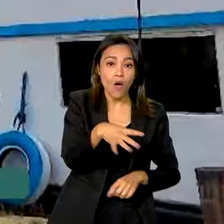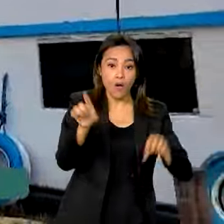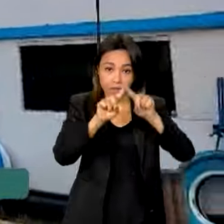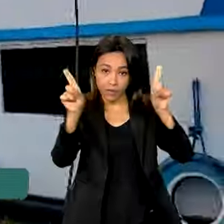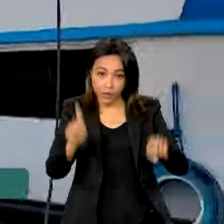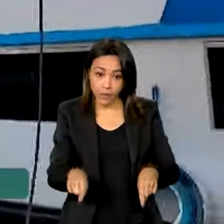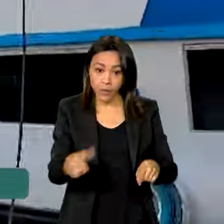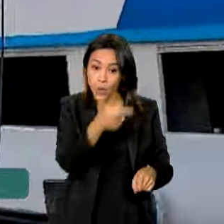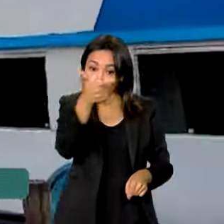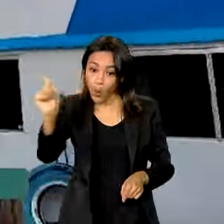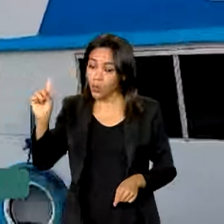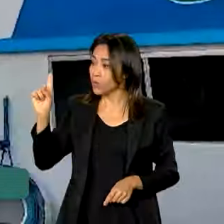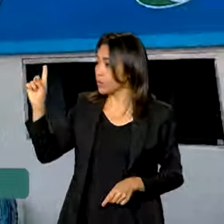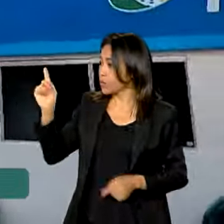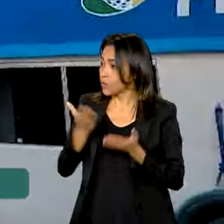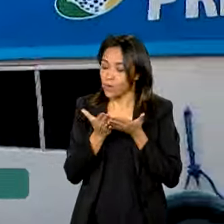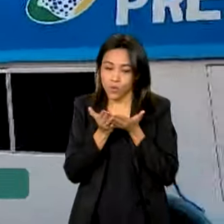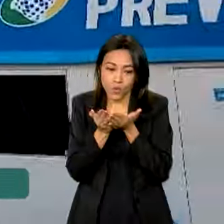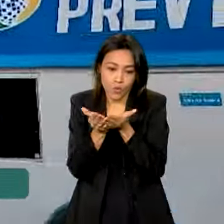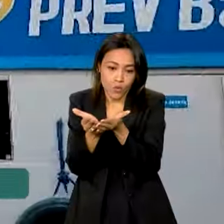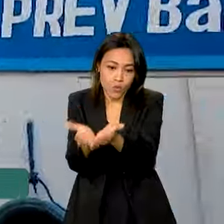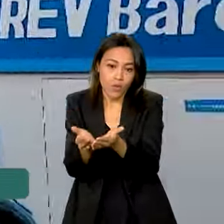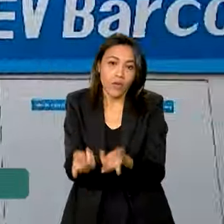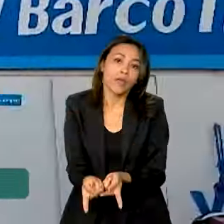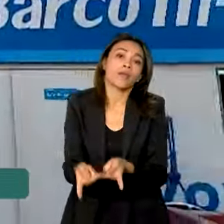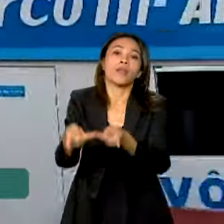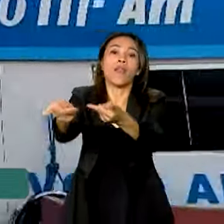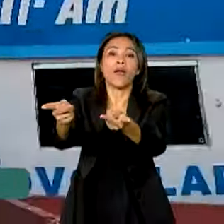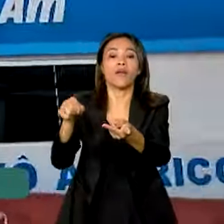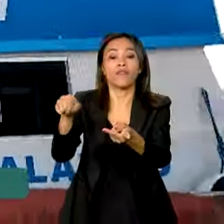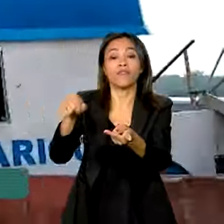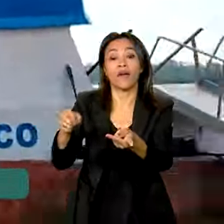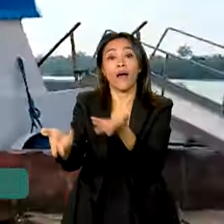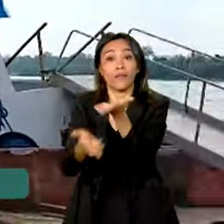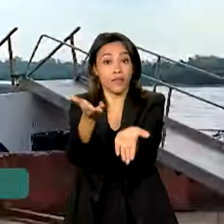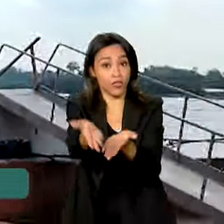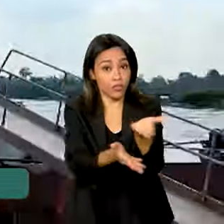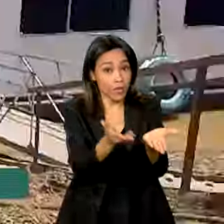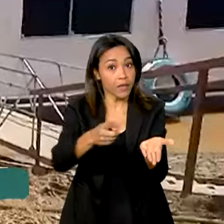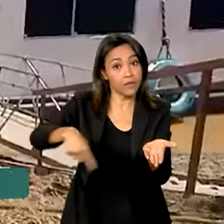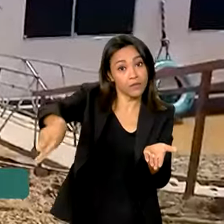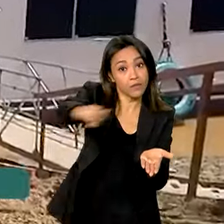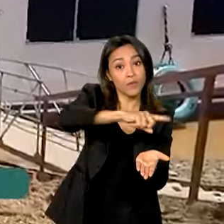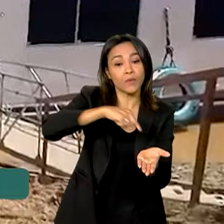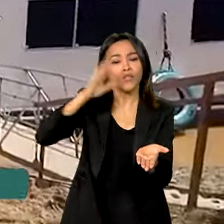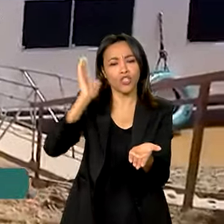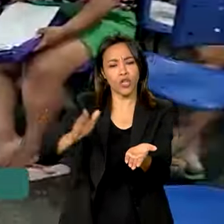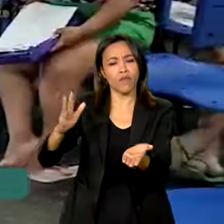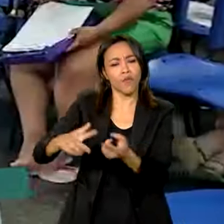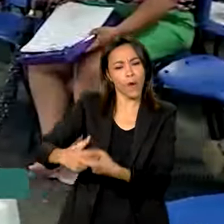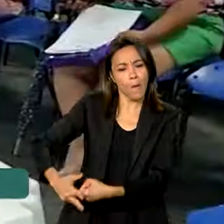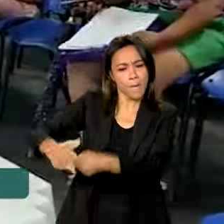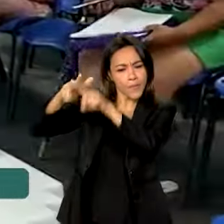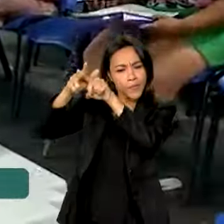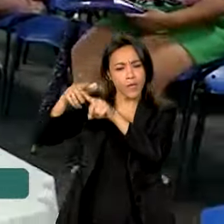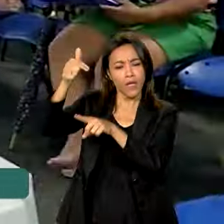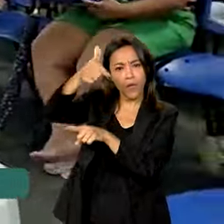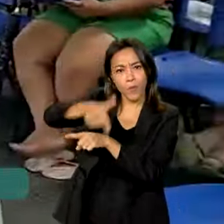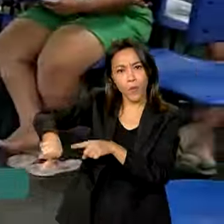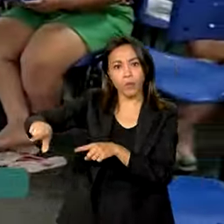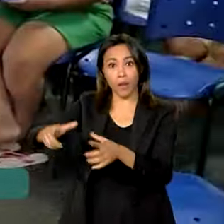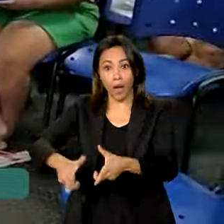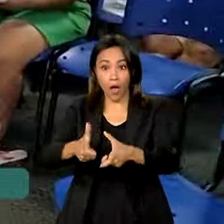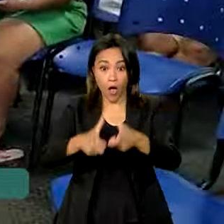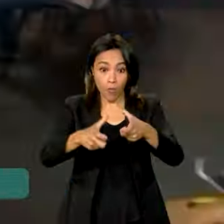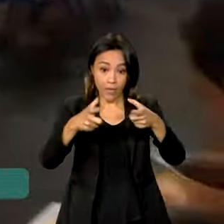prévibarcos que levam atendimento para as populações ribeirinhas foram reformados. E para ampliar a rede, o INSS